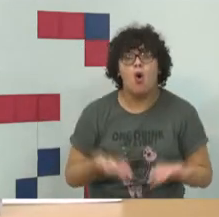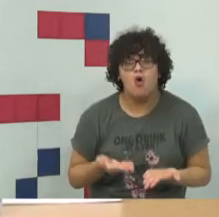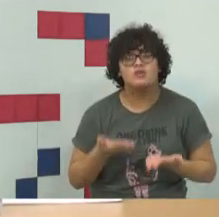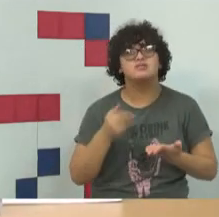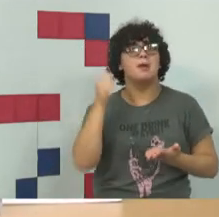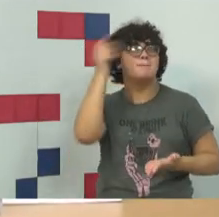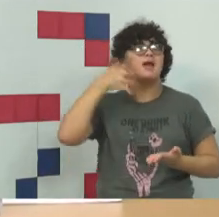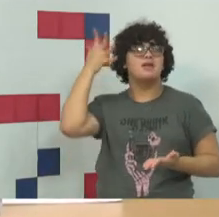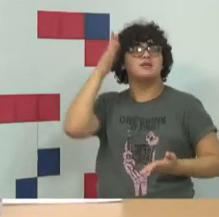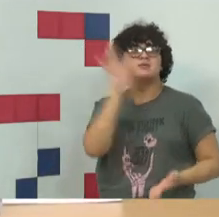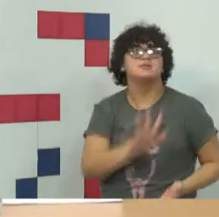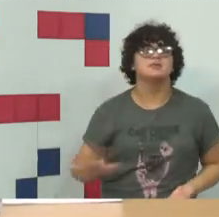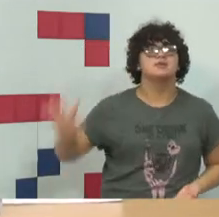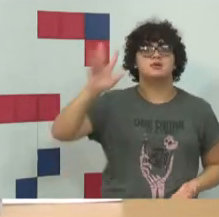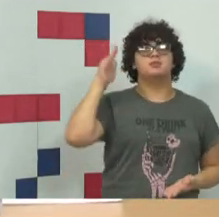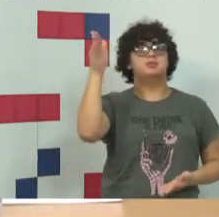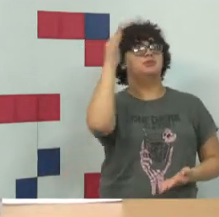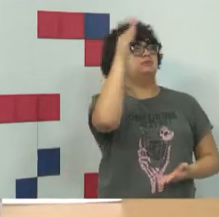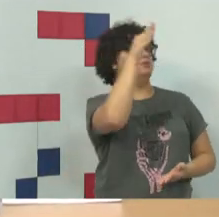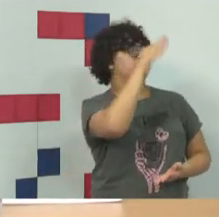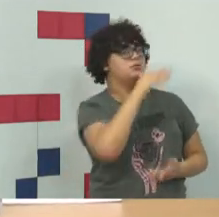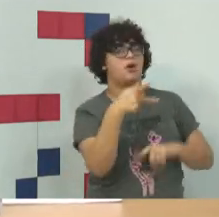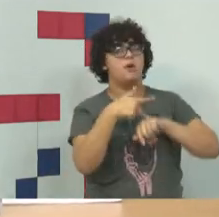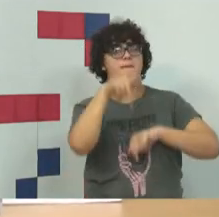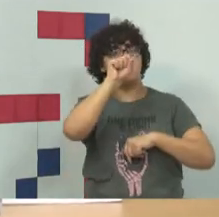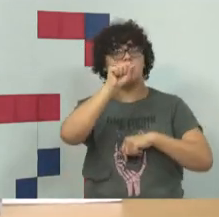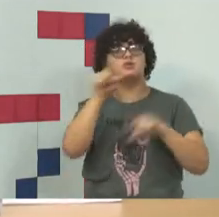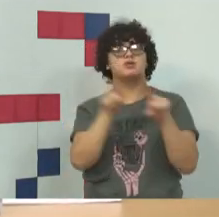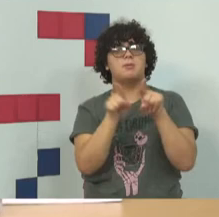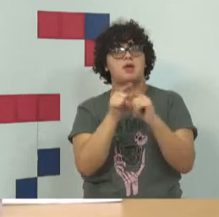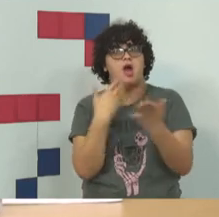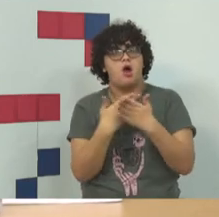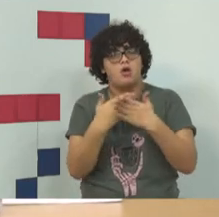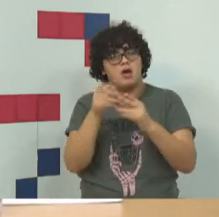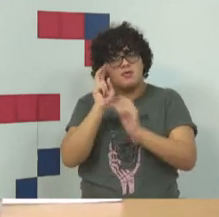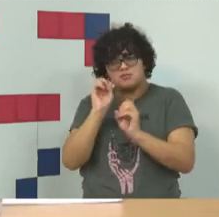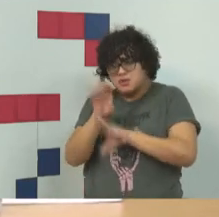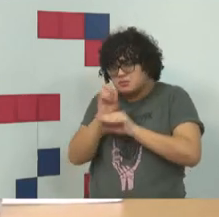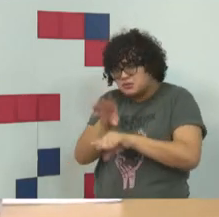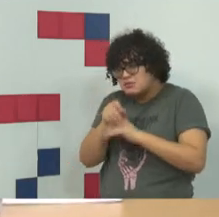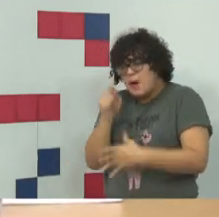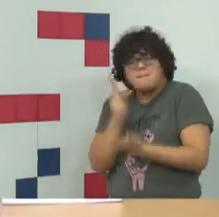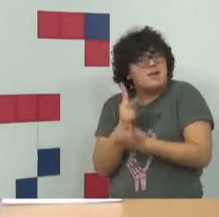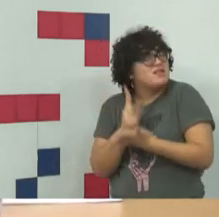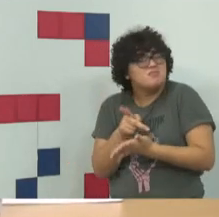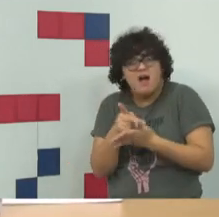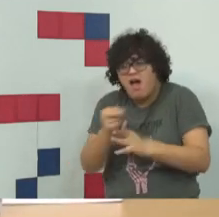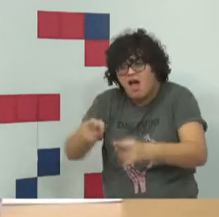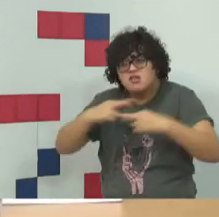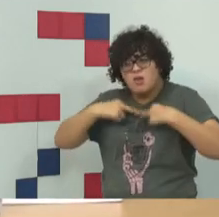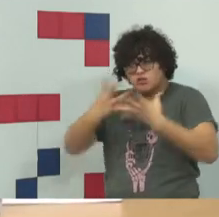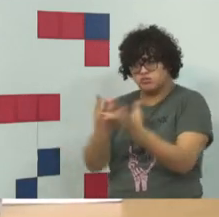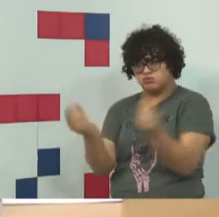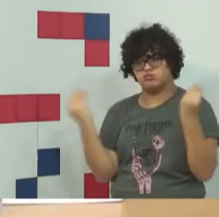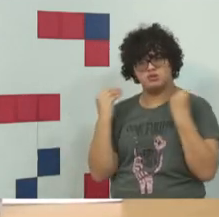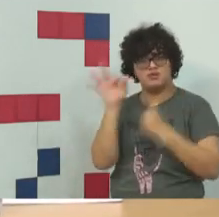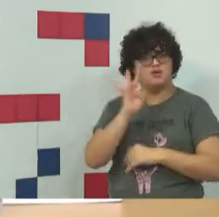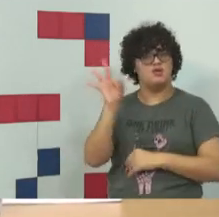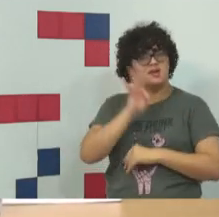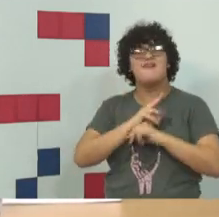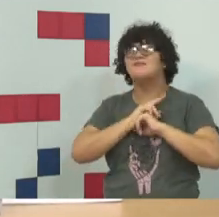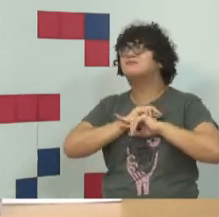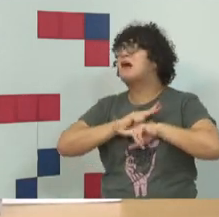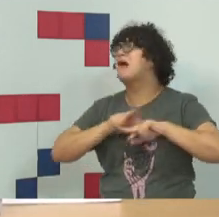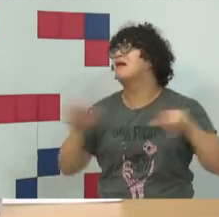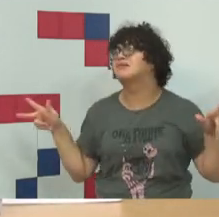pelo Brasil inteiro, dou aulas em muitas pós-graduações, eu recebo as mesmas respostas de alunos de muitas instituições, por isso eu digo para